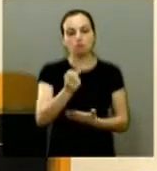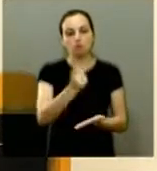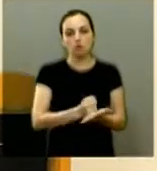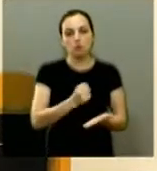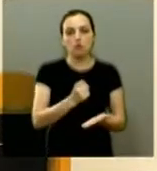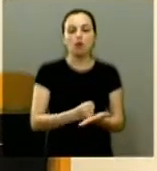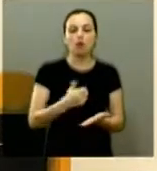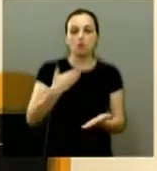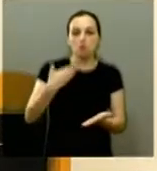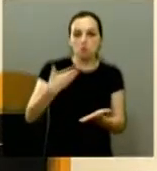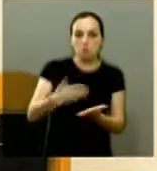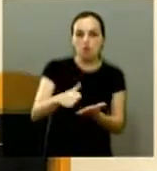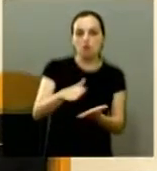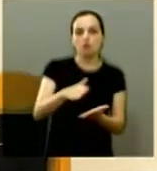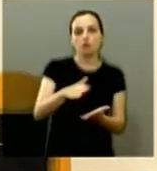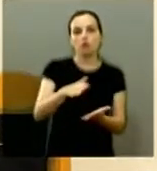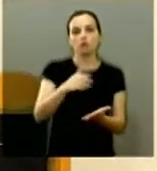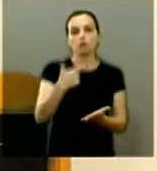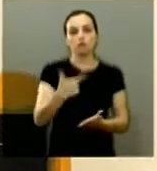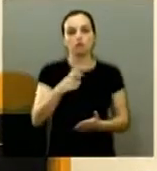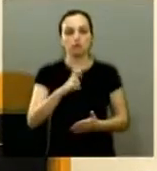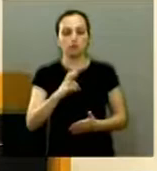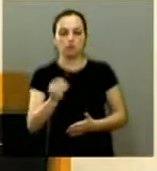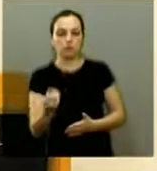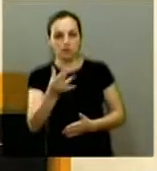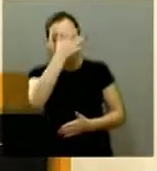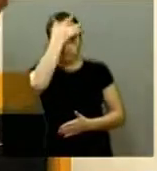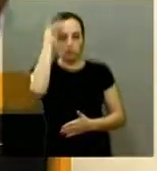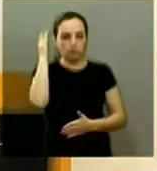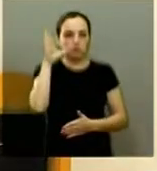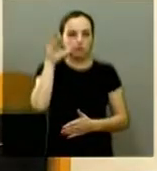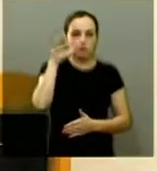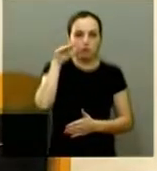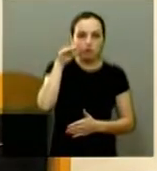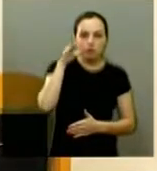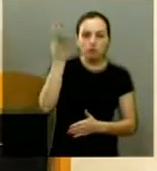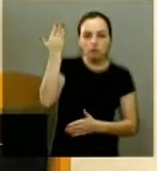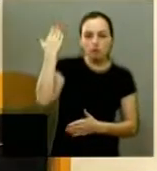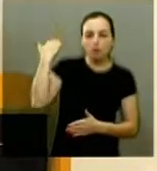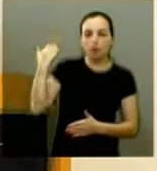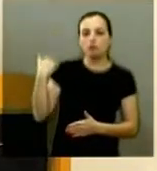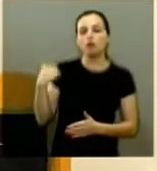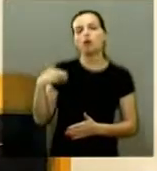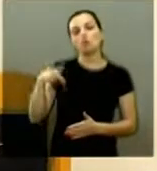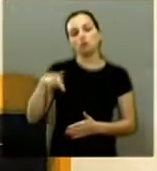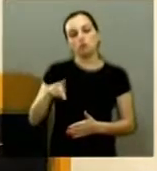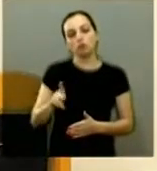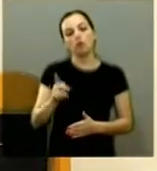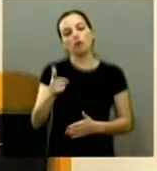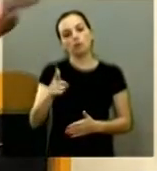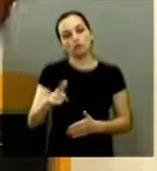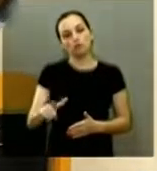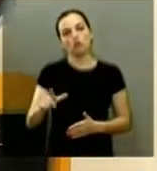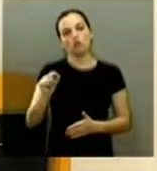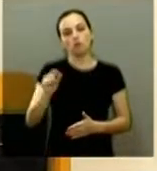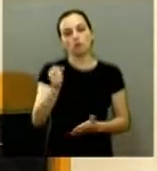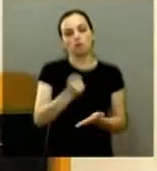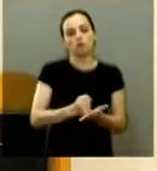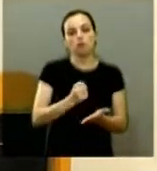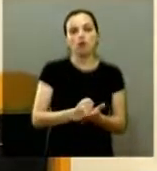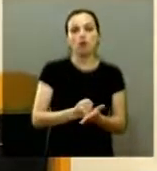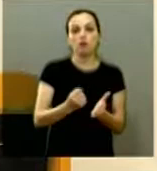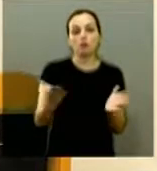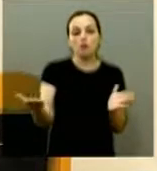dispensar 250 funcionários em massa naquela época e sim tivesse mantido o contrato e viesse